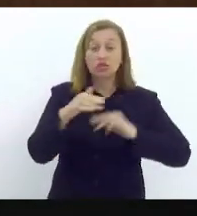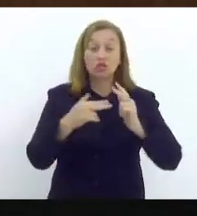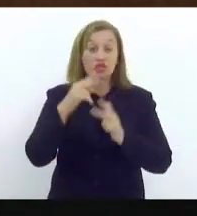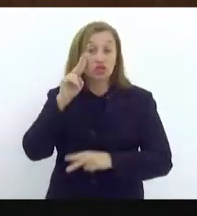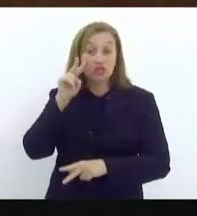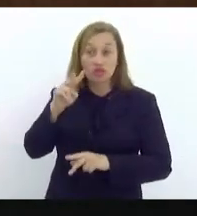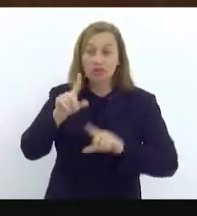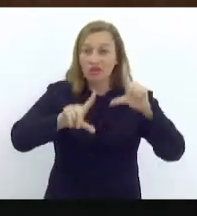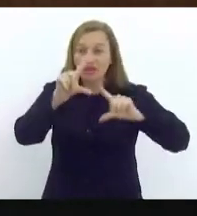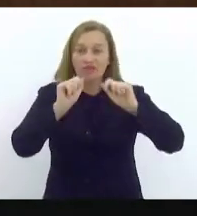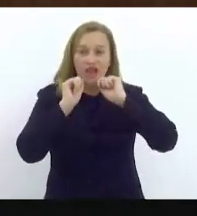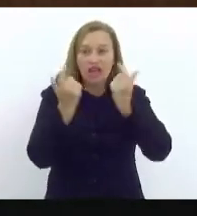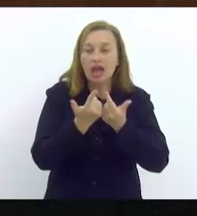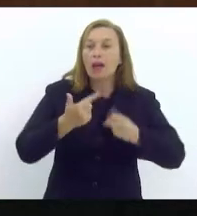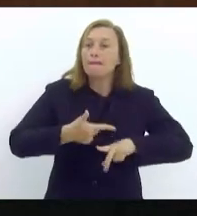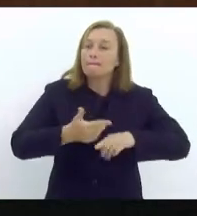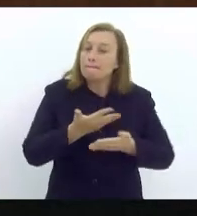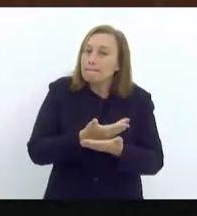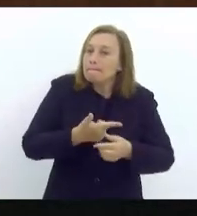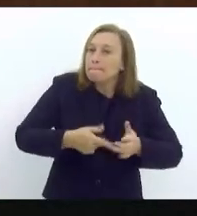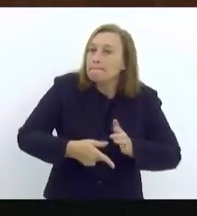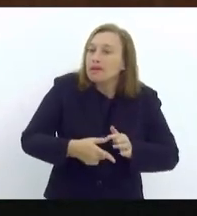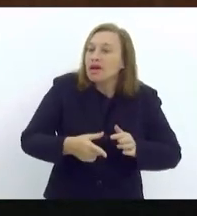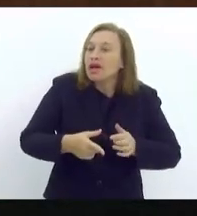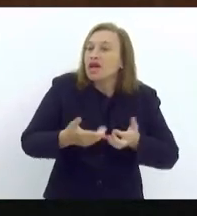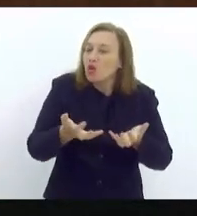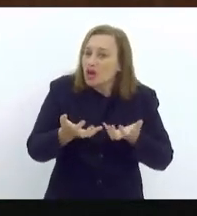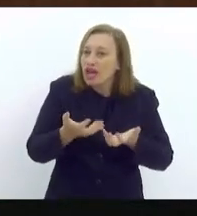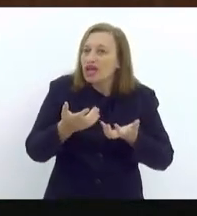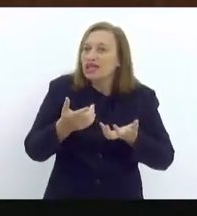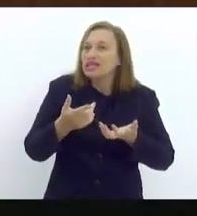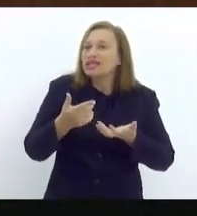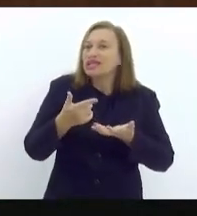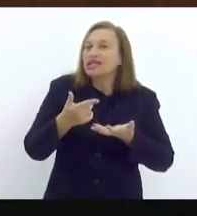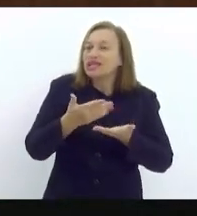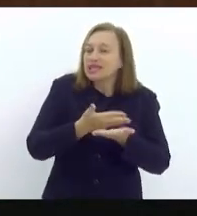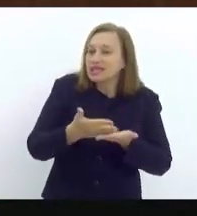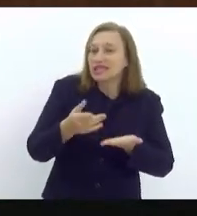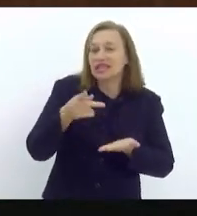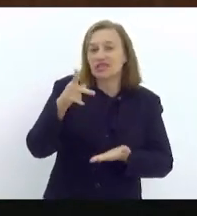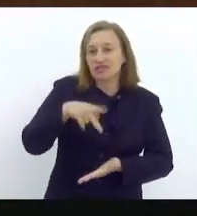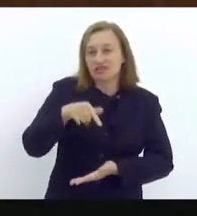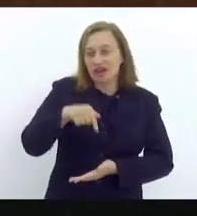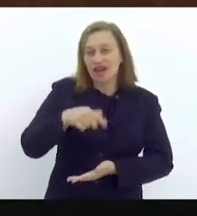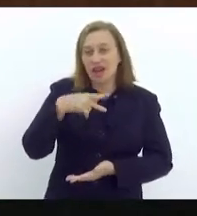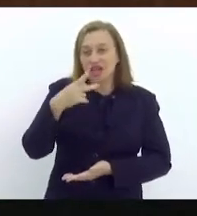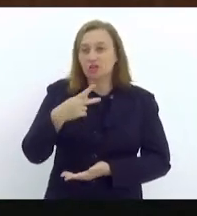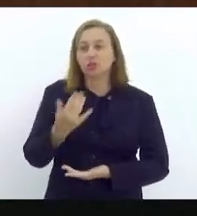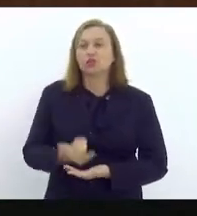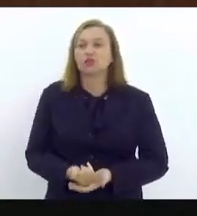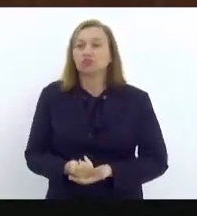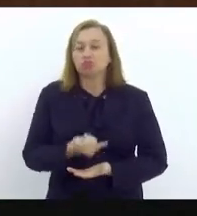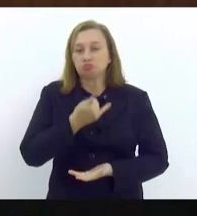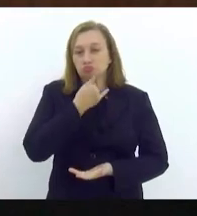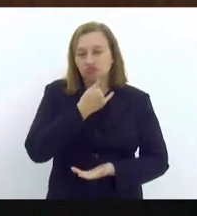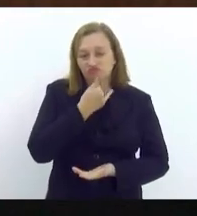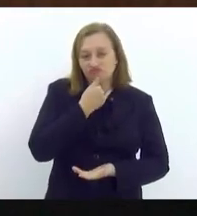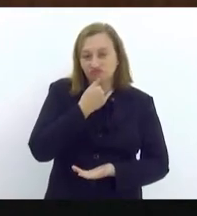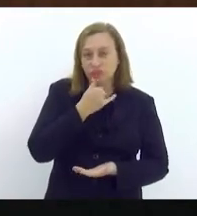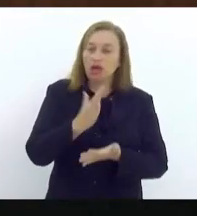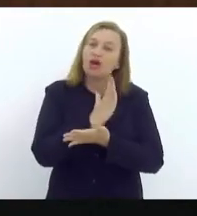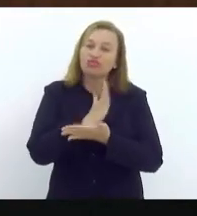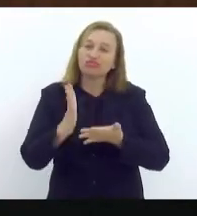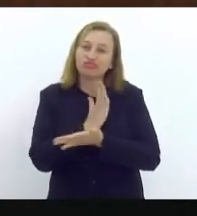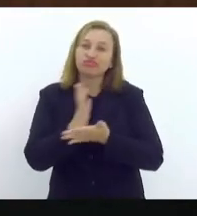Mas eu quero iniciar aqui, senhor presidente, sendo o primeiro deputado a falar depois do recesso, externando minha indignação com alguns fatos que vêm